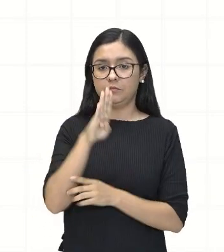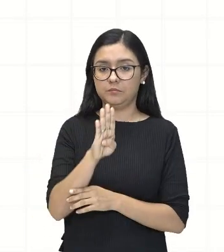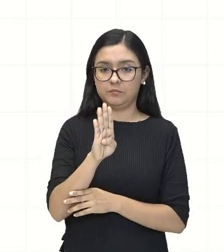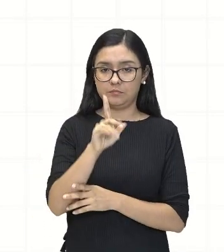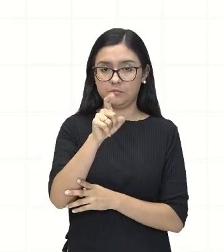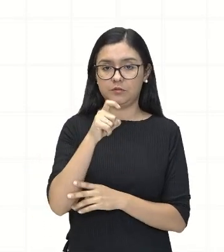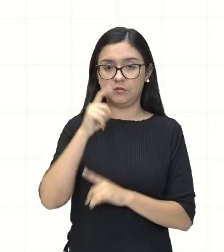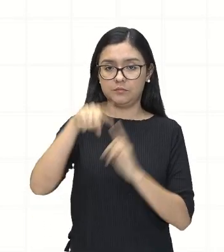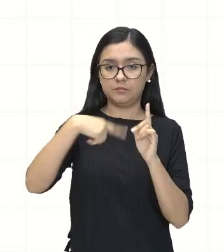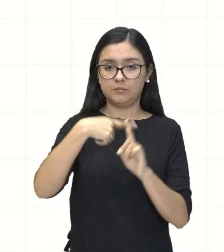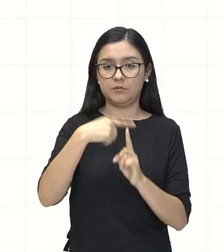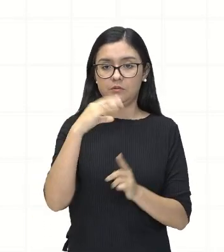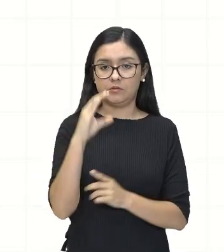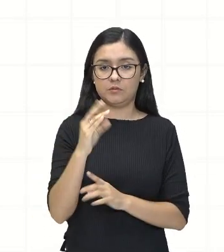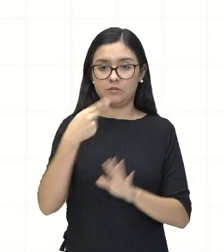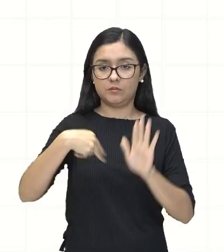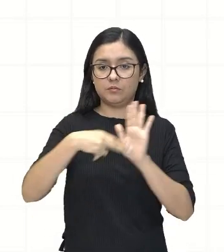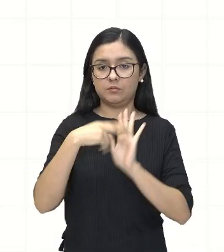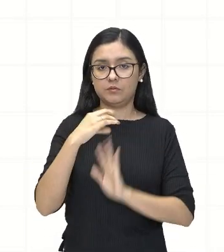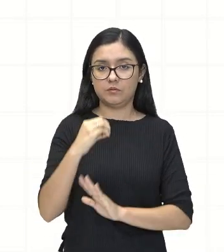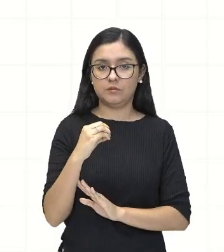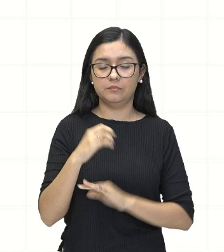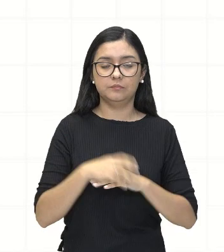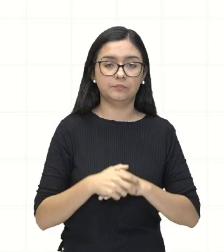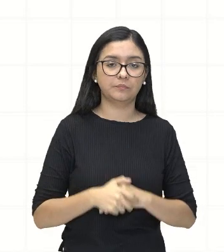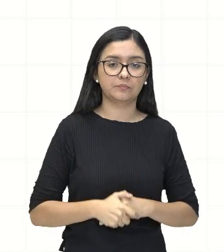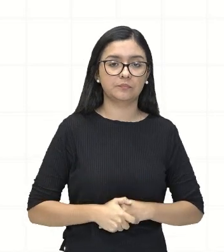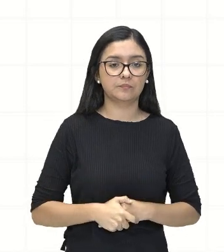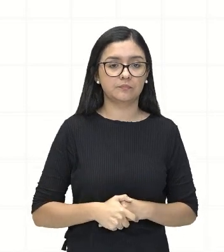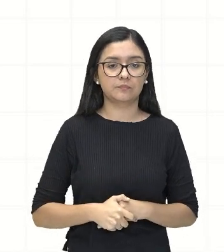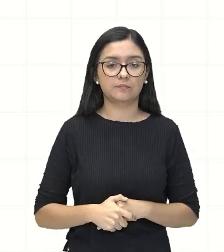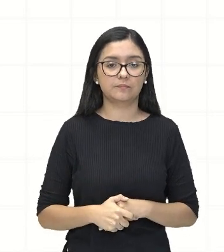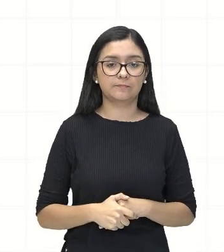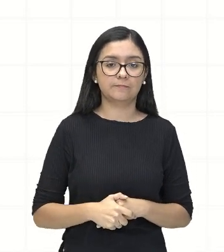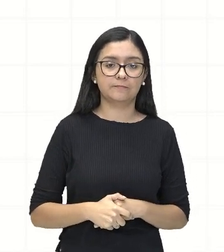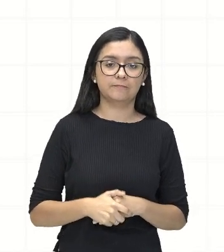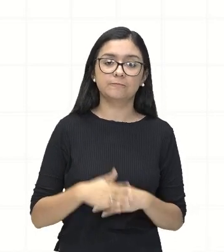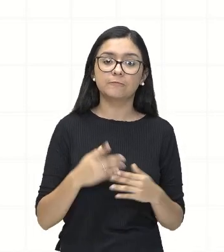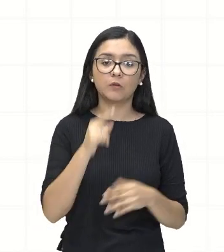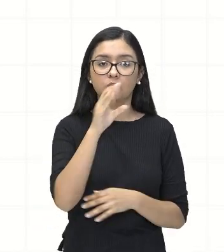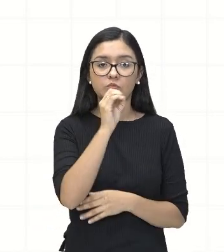mais C igual a zero. Tá? Então, isso aqui não vai mais aparecer.